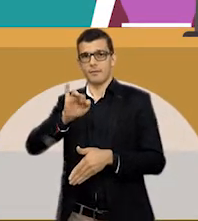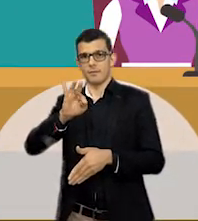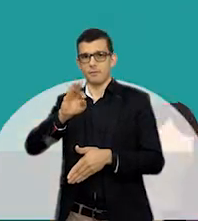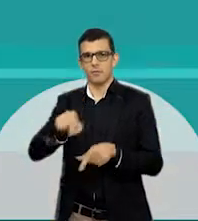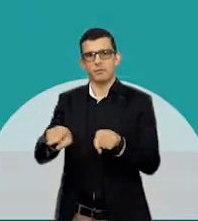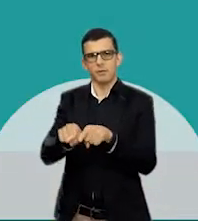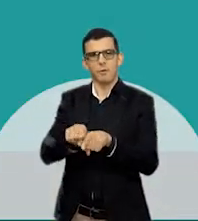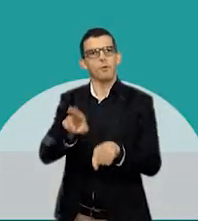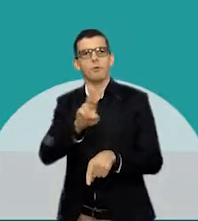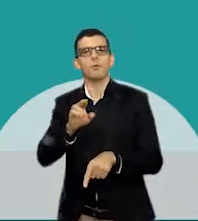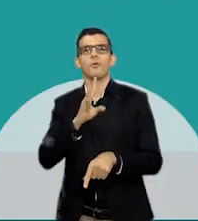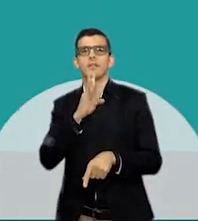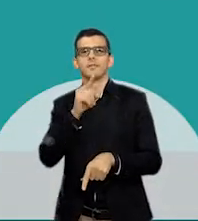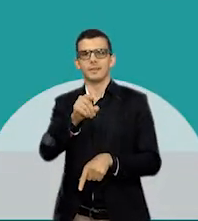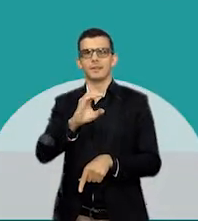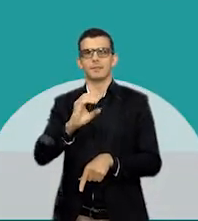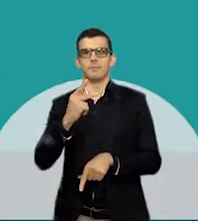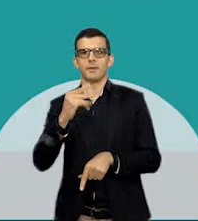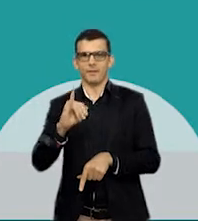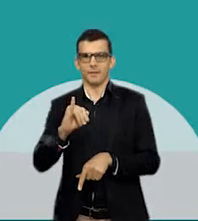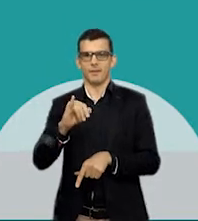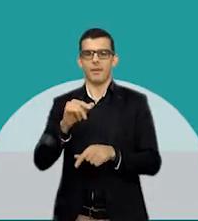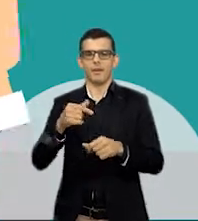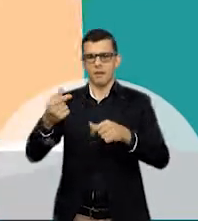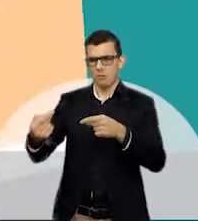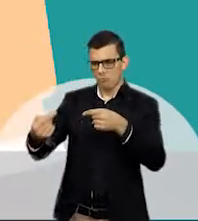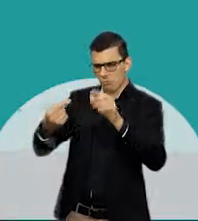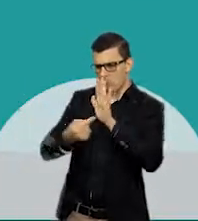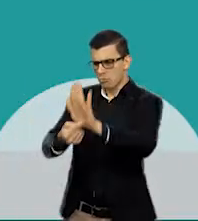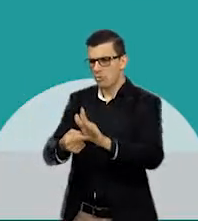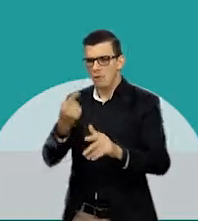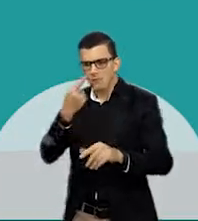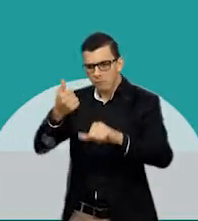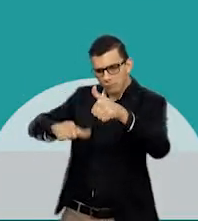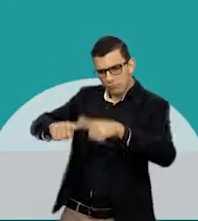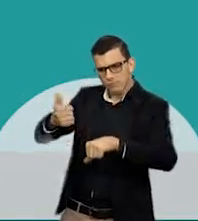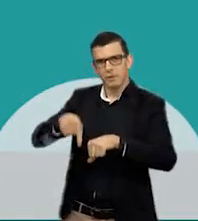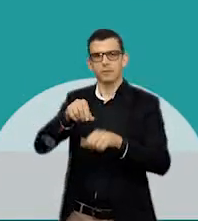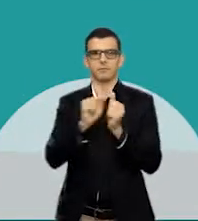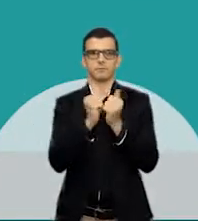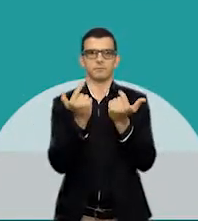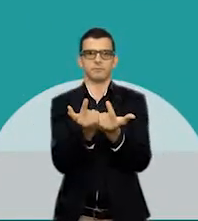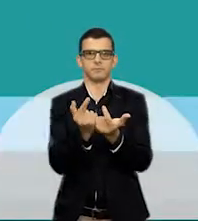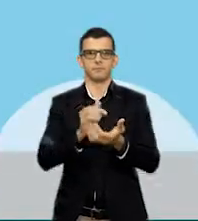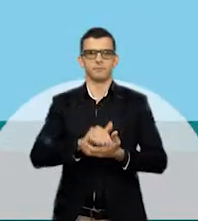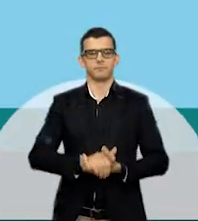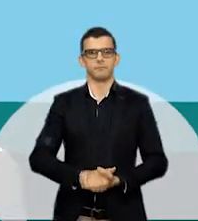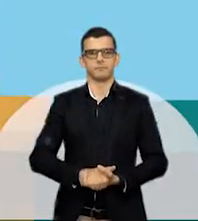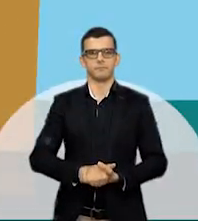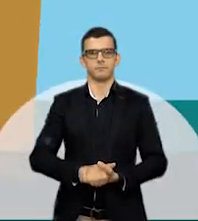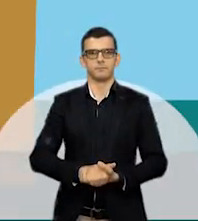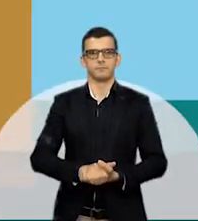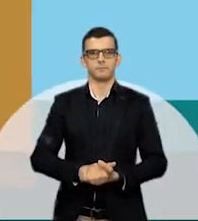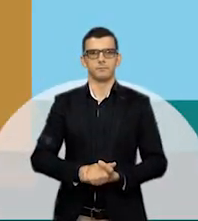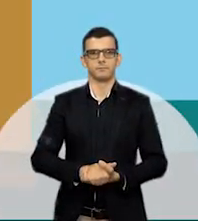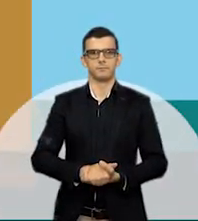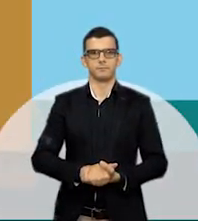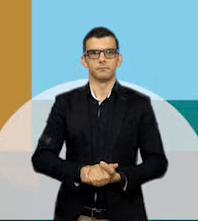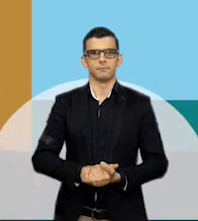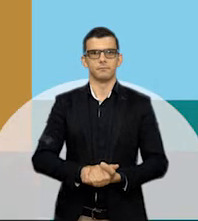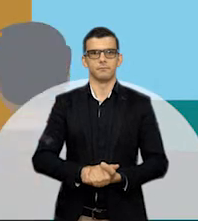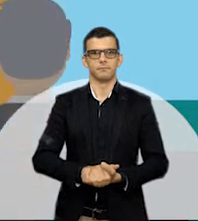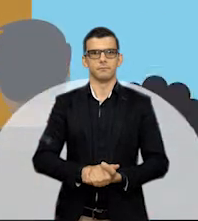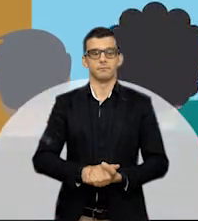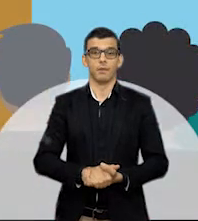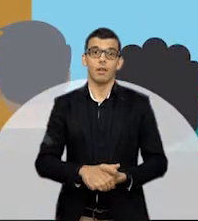inquérito, também conhecidas como CPIs, investigam denúncias que chegam à Assembleia. Tem ainda sessões